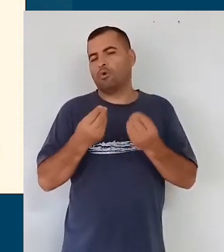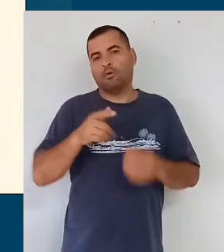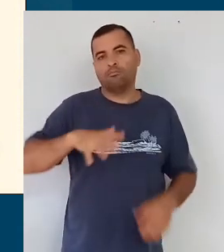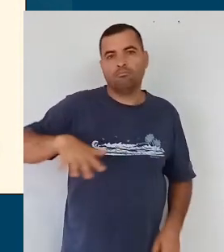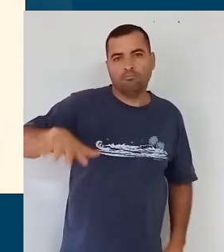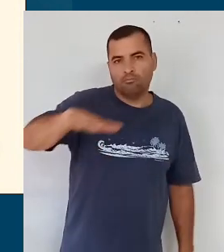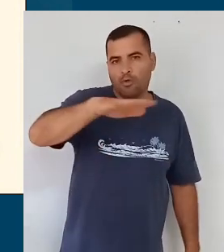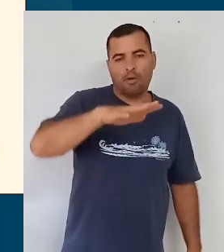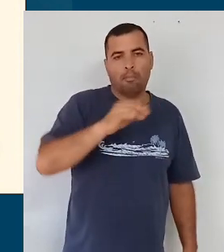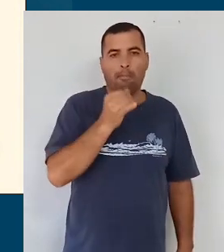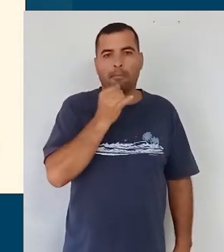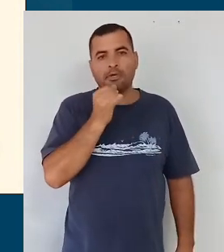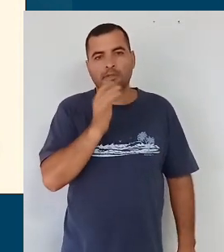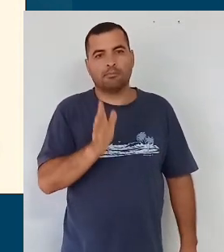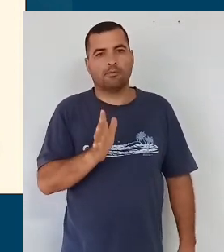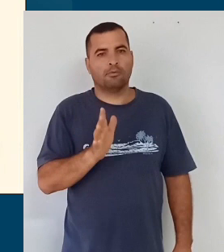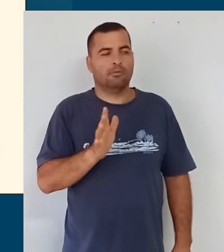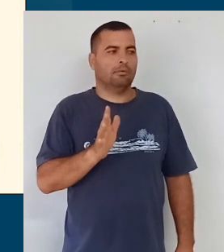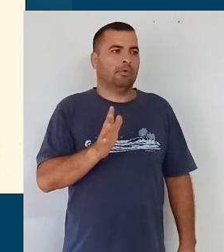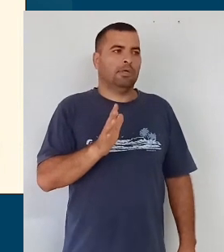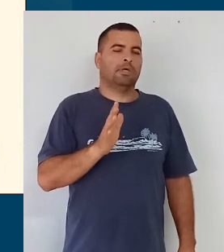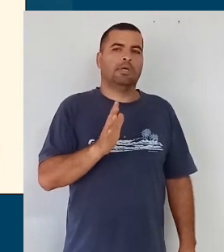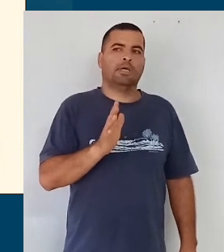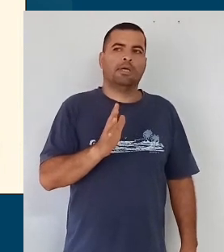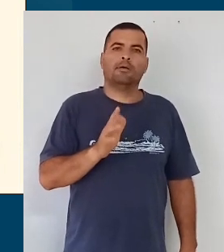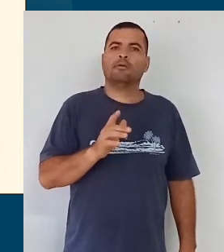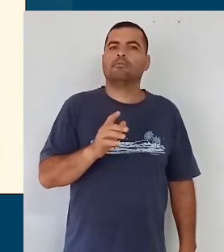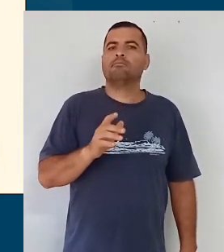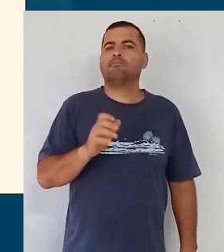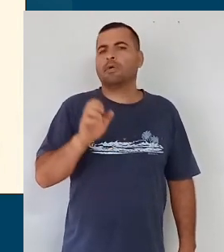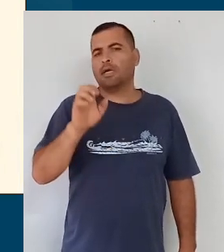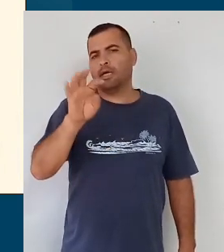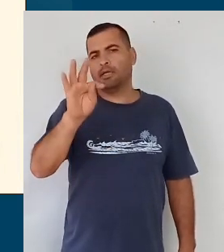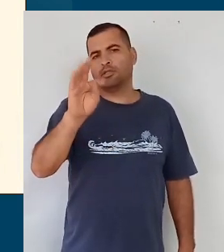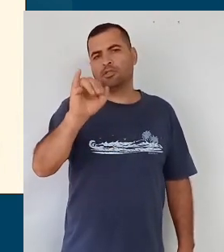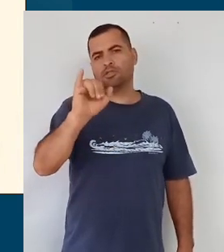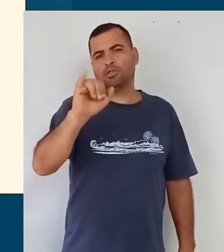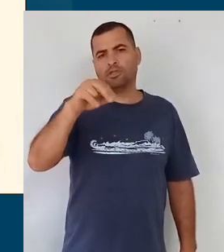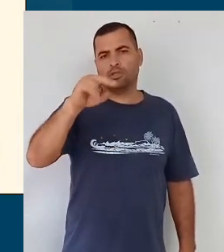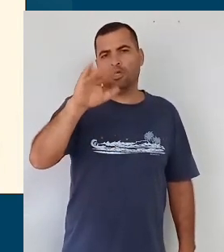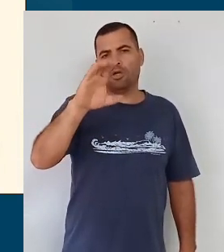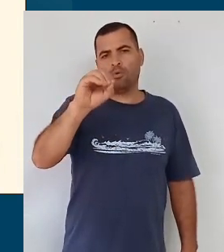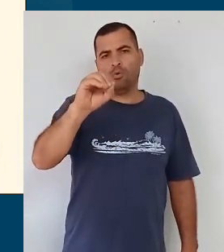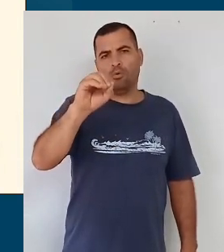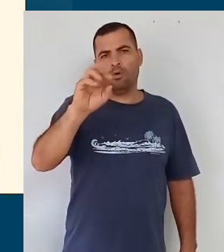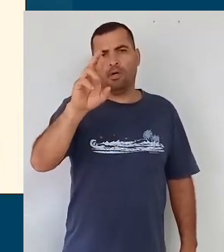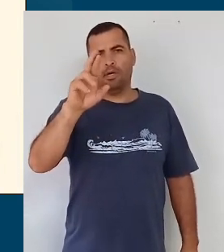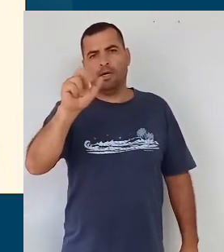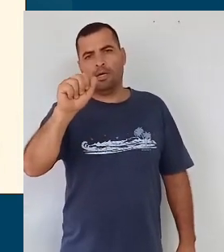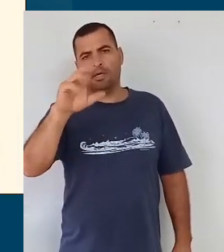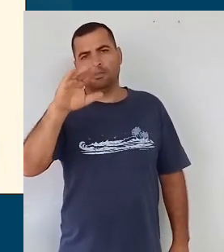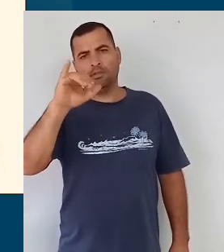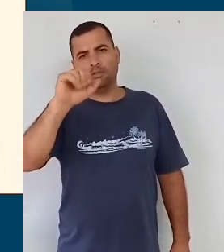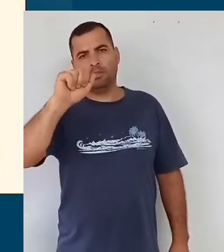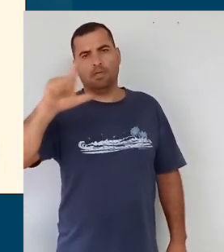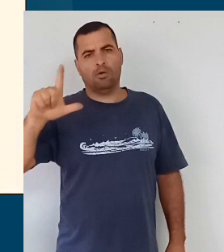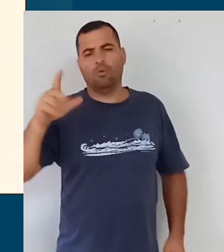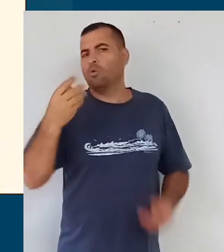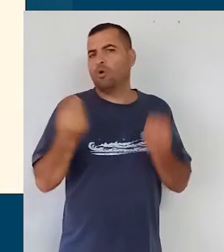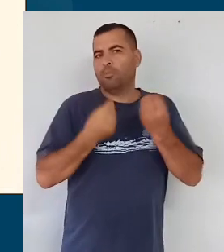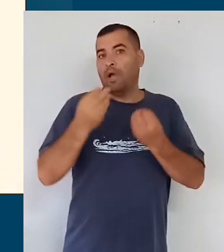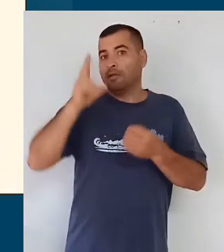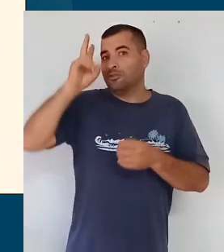pode, por exemplo, trabalhar com as questões etnorraciais, com as crianças, que não será trabalhando